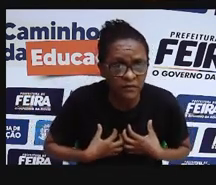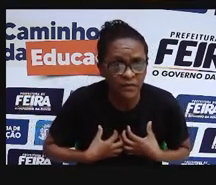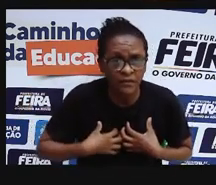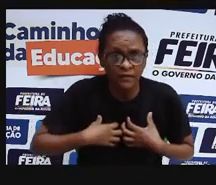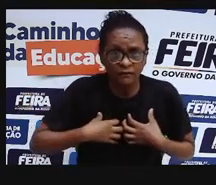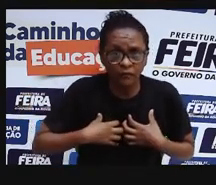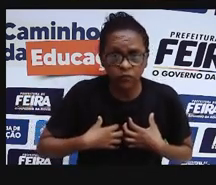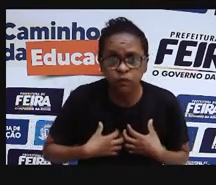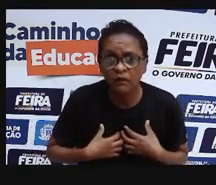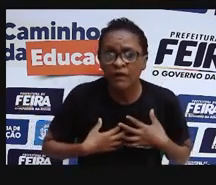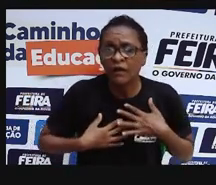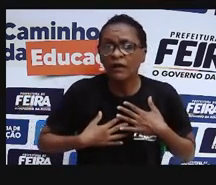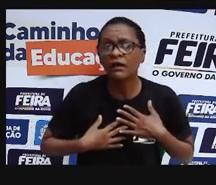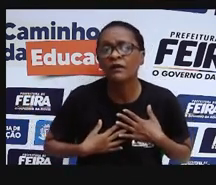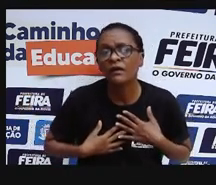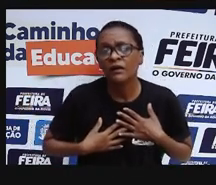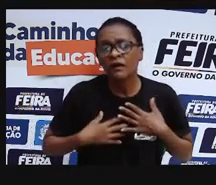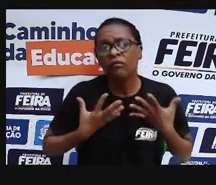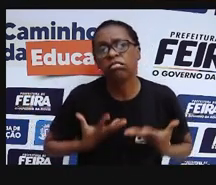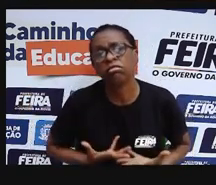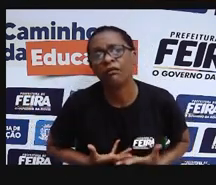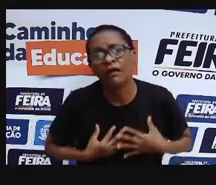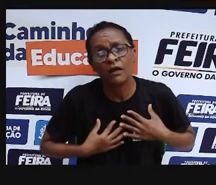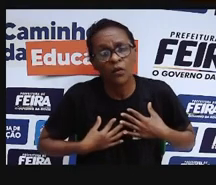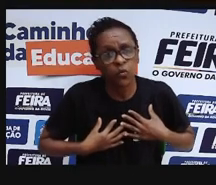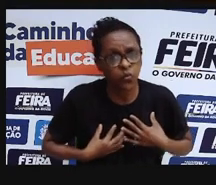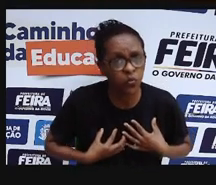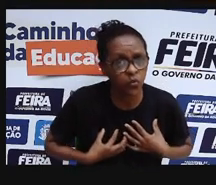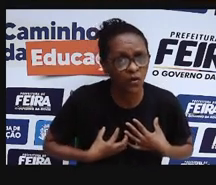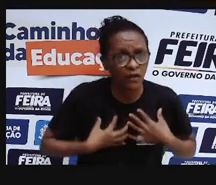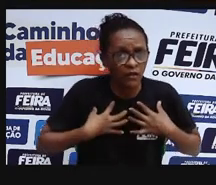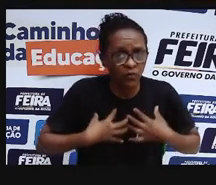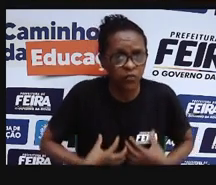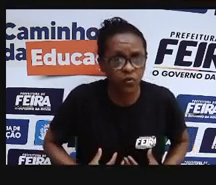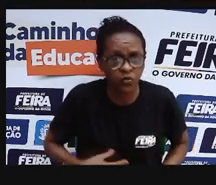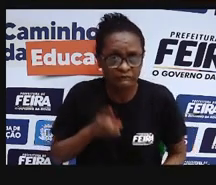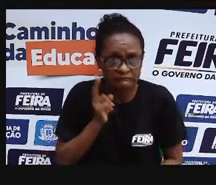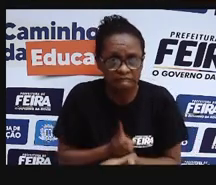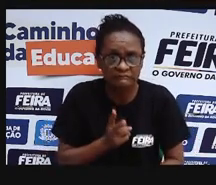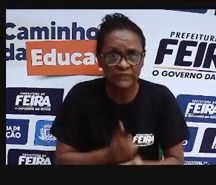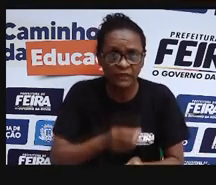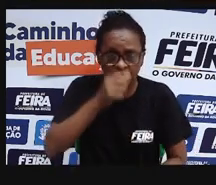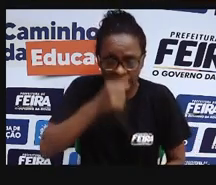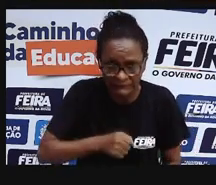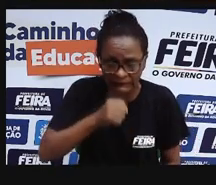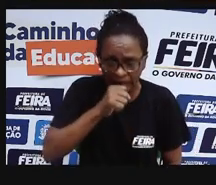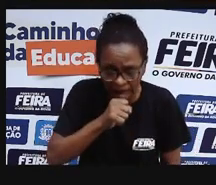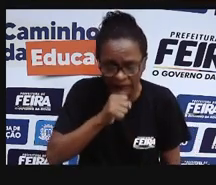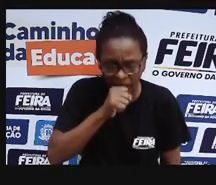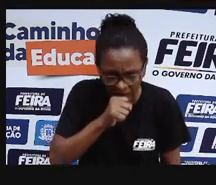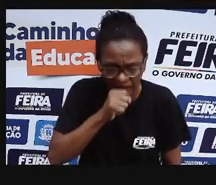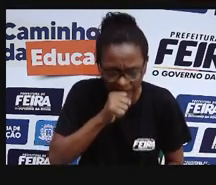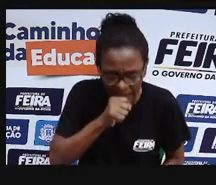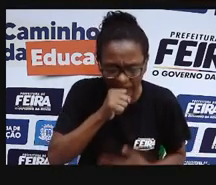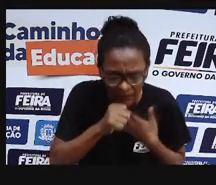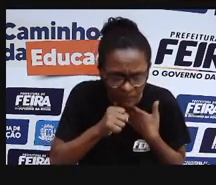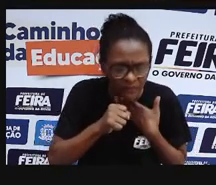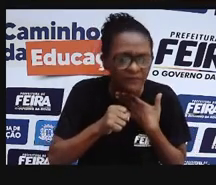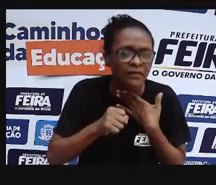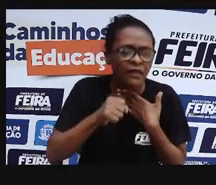foi um vírus, tá? E esse vírus da família do coronavírus que atingiu